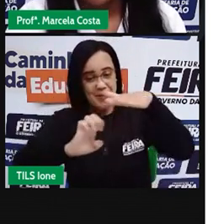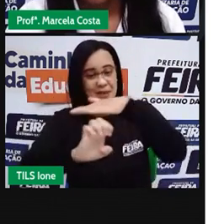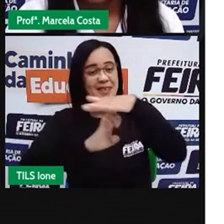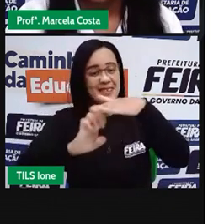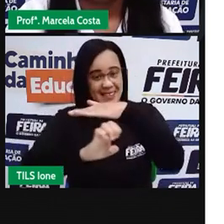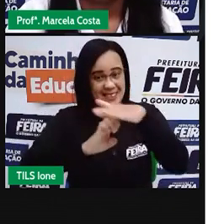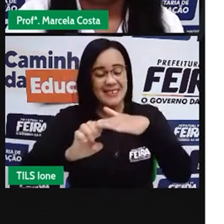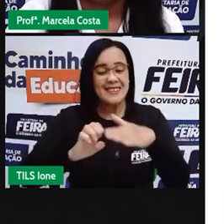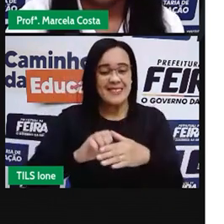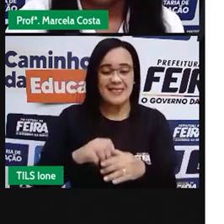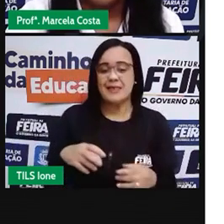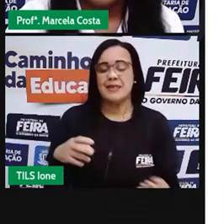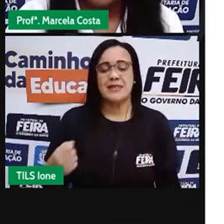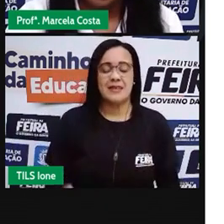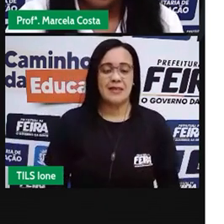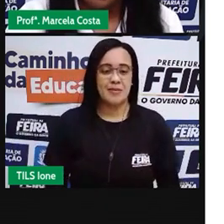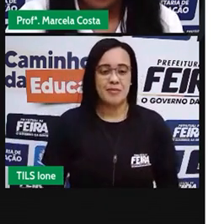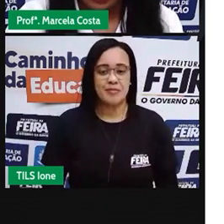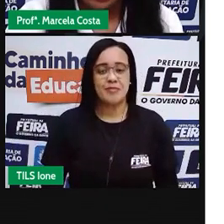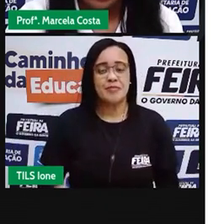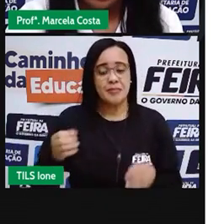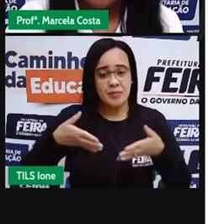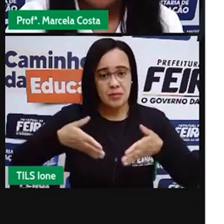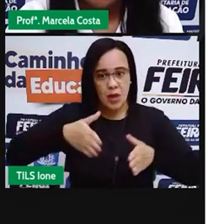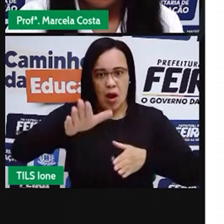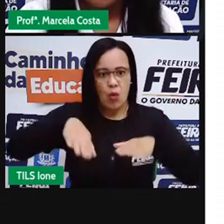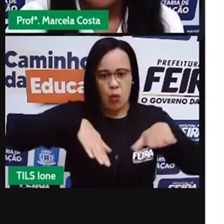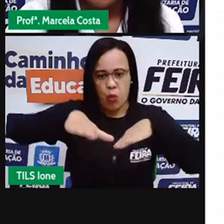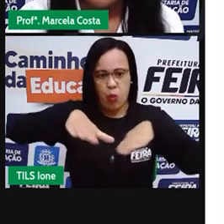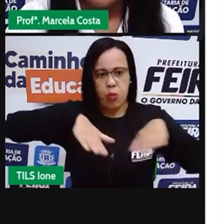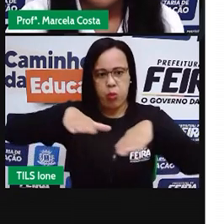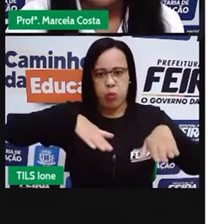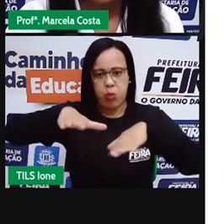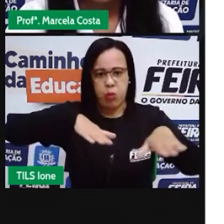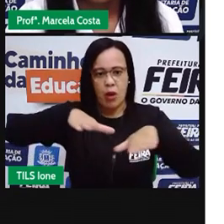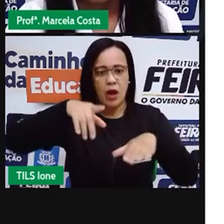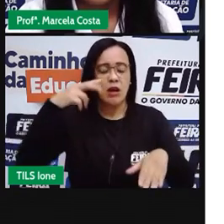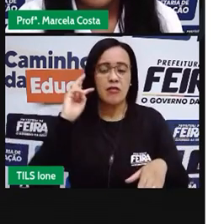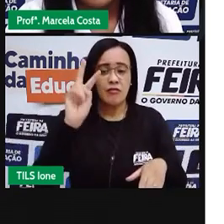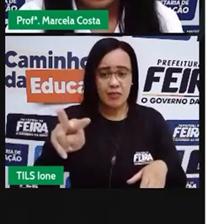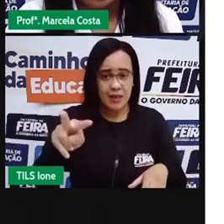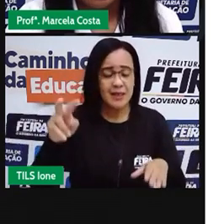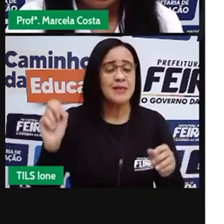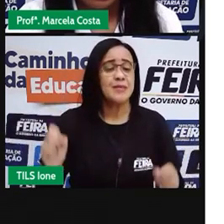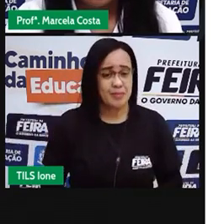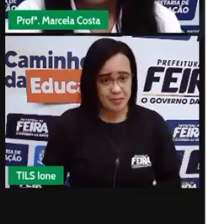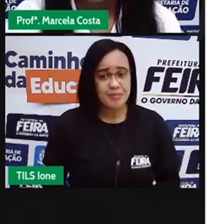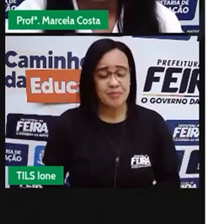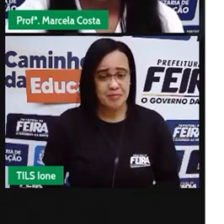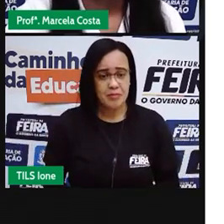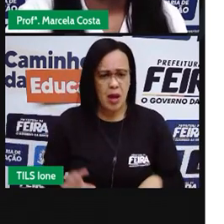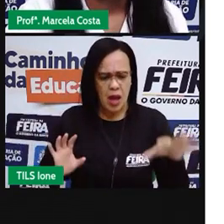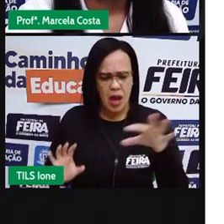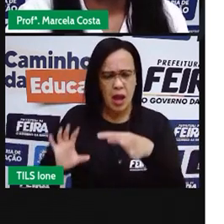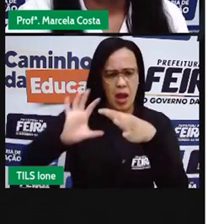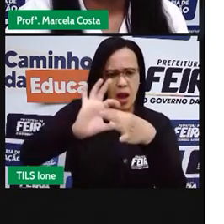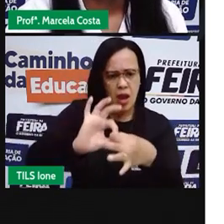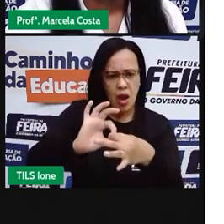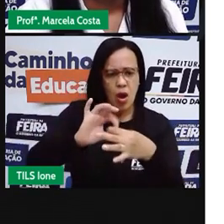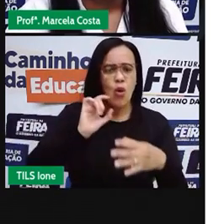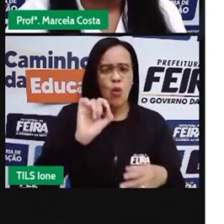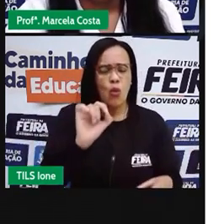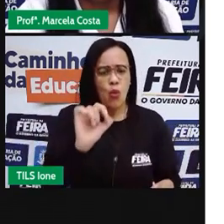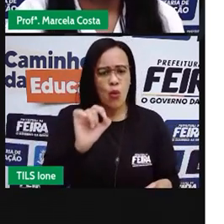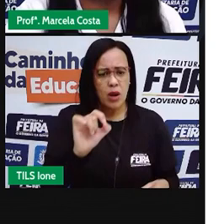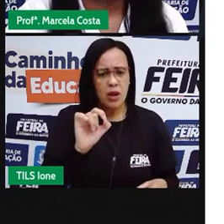a gente encontra na Avenida Getúlio Vargas. Ela se conecta com